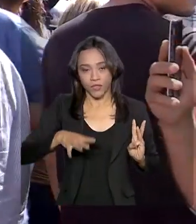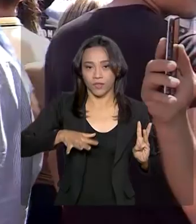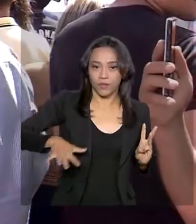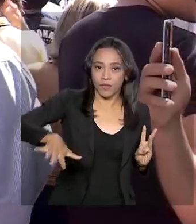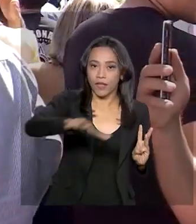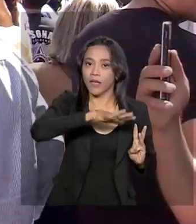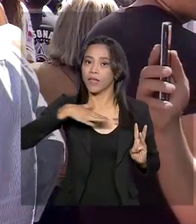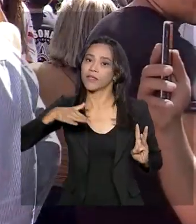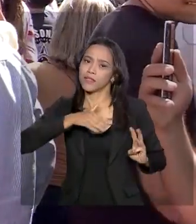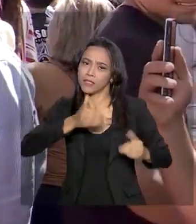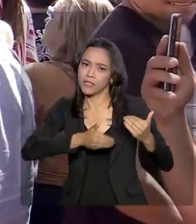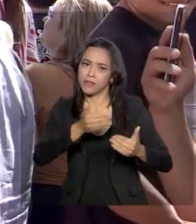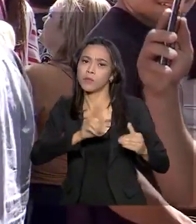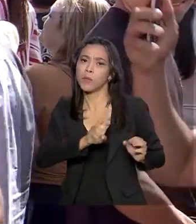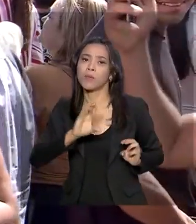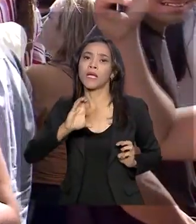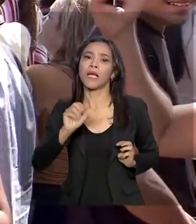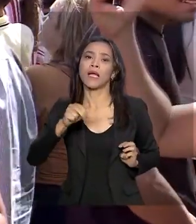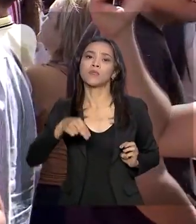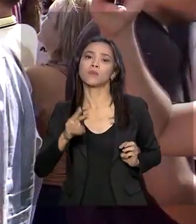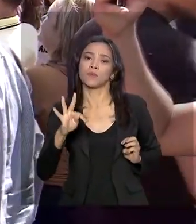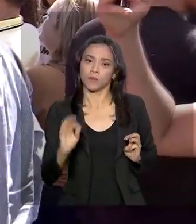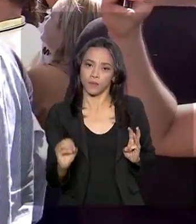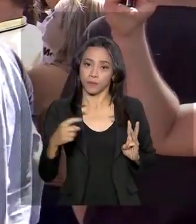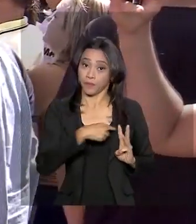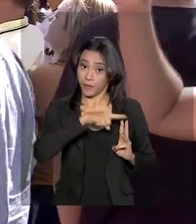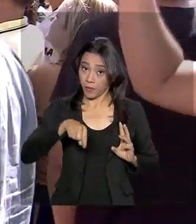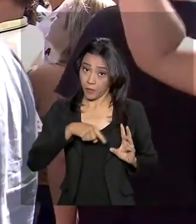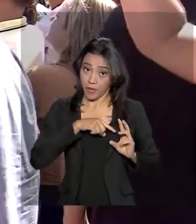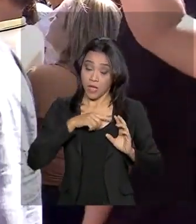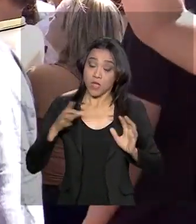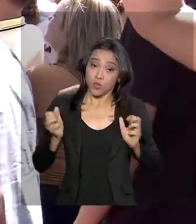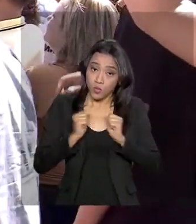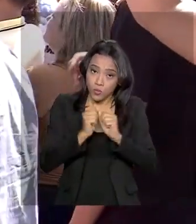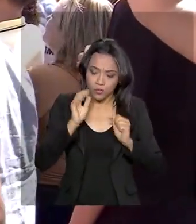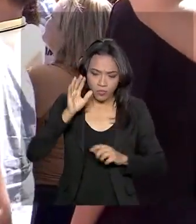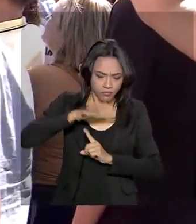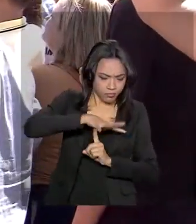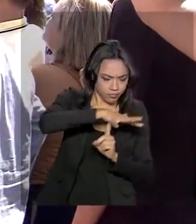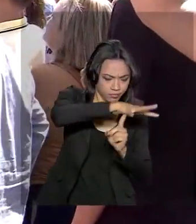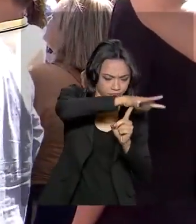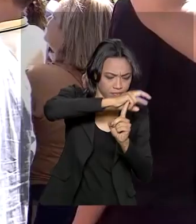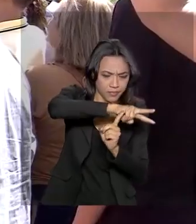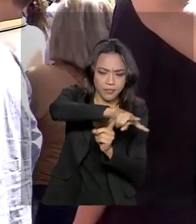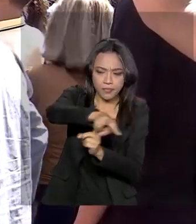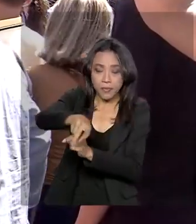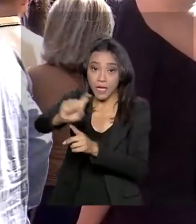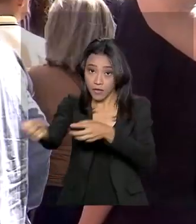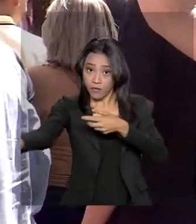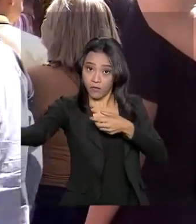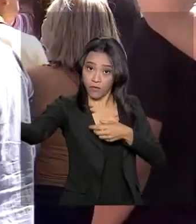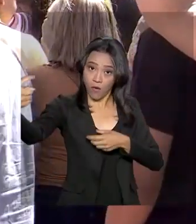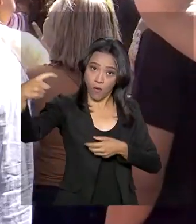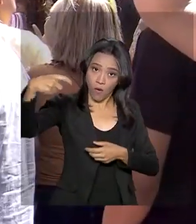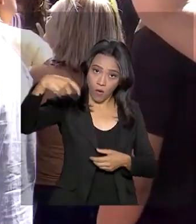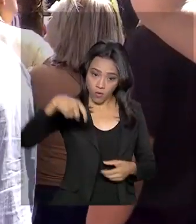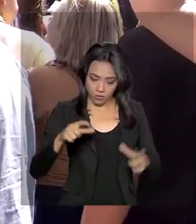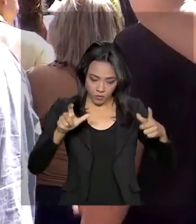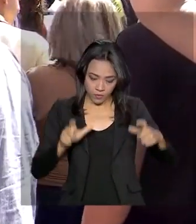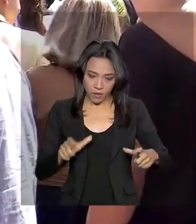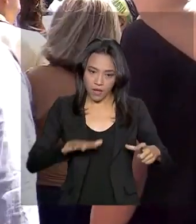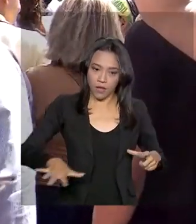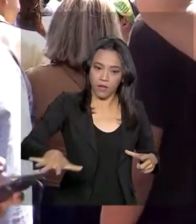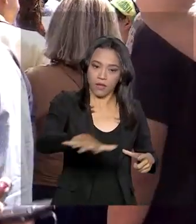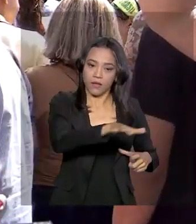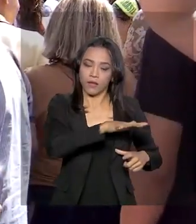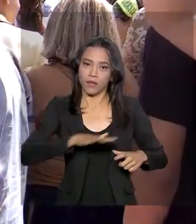Gustavo Canuto. Depois desse sobrevoo pelos tabuleiros litorâneos, ele volta aqui para aeroporto internacional de Parnaíba, onde